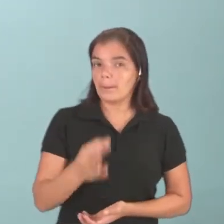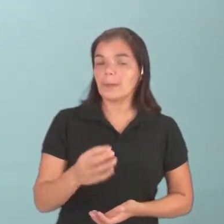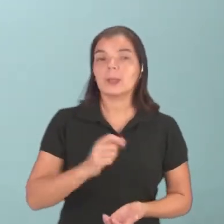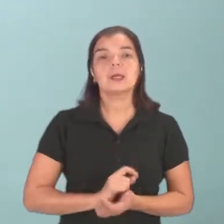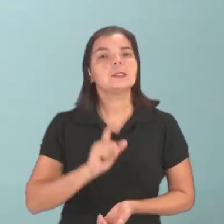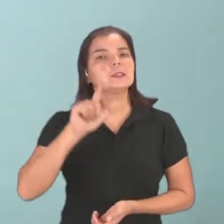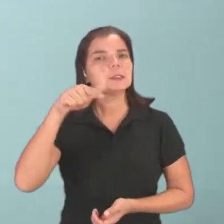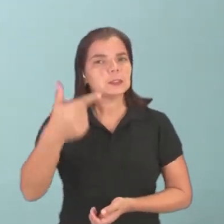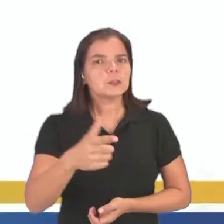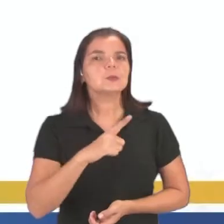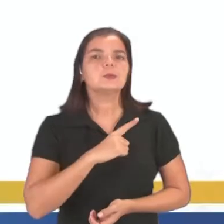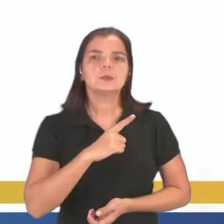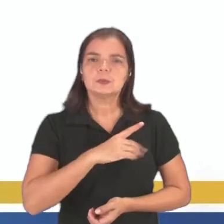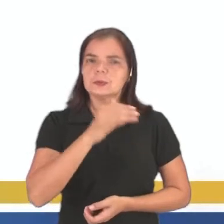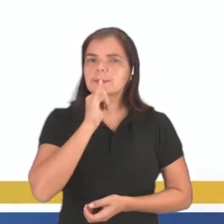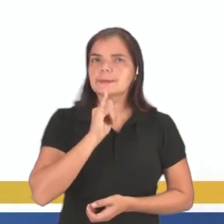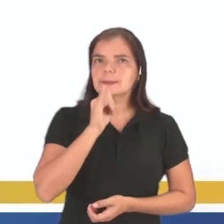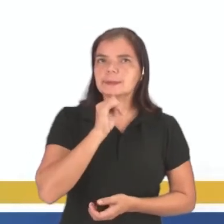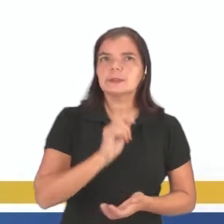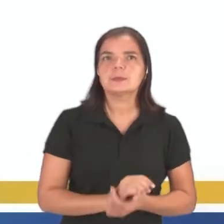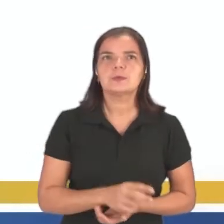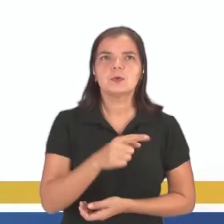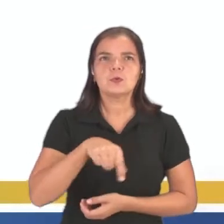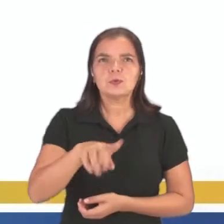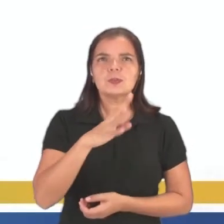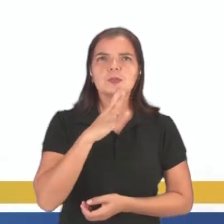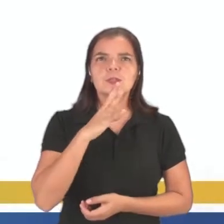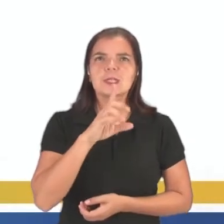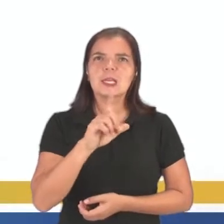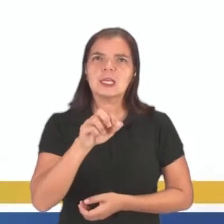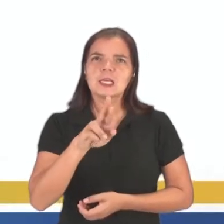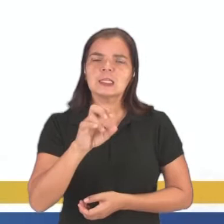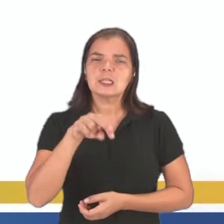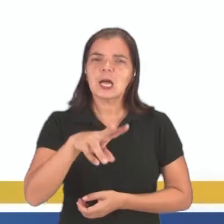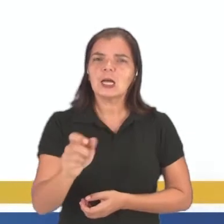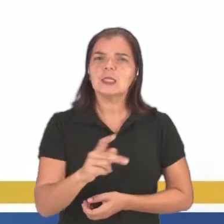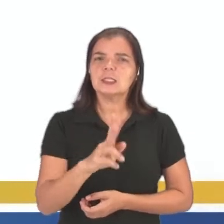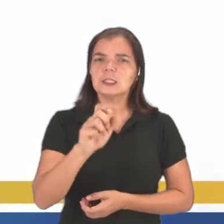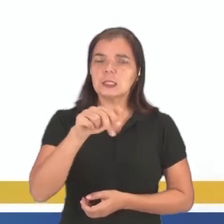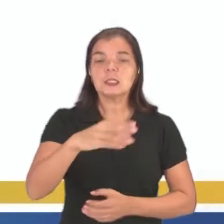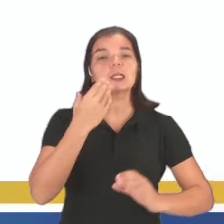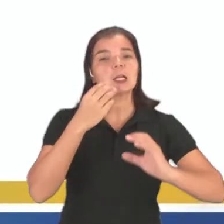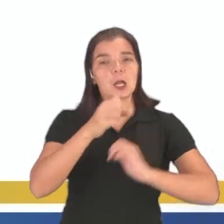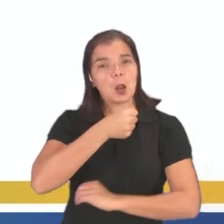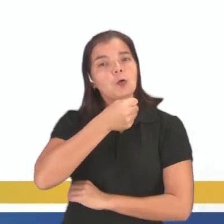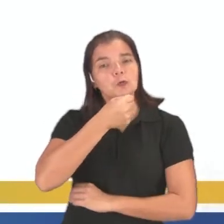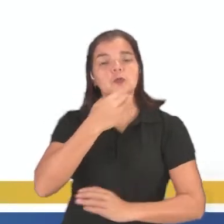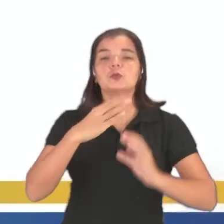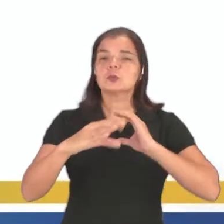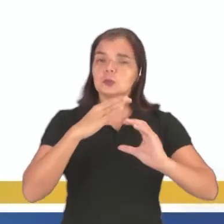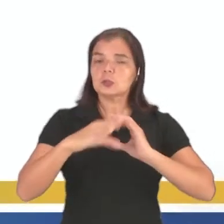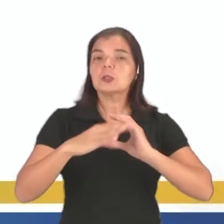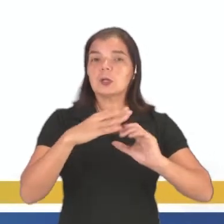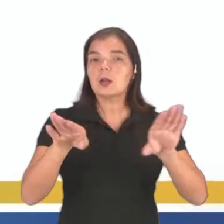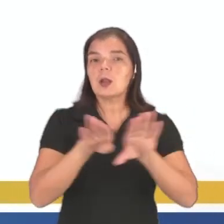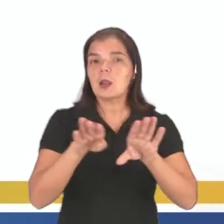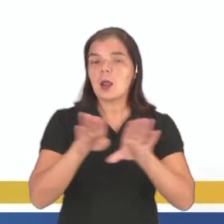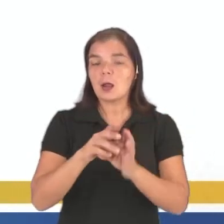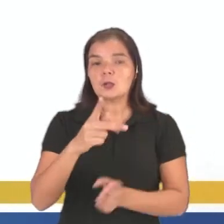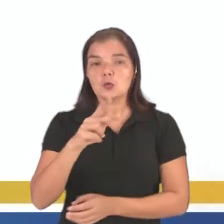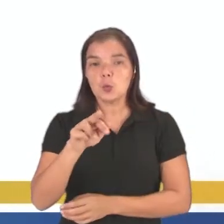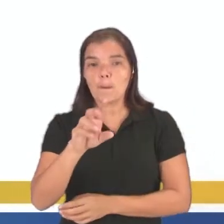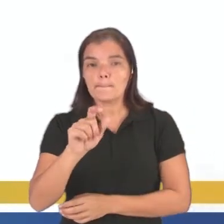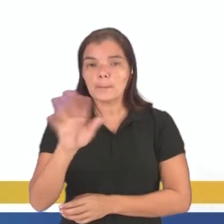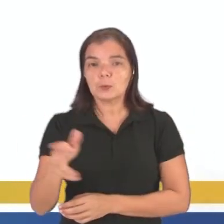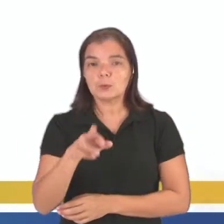Tem um outro exemplo pra vocês. Vocês conhecem o Dari Anki? O Dari Anki, ele é um cantor muito famoso lá de Porto Rico, e que